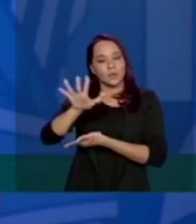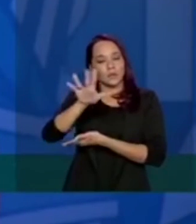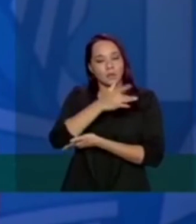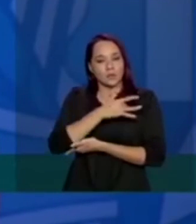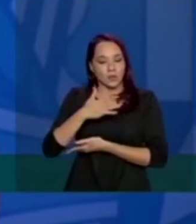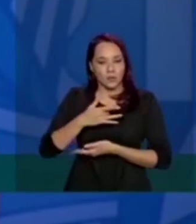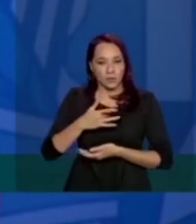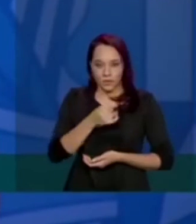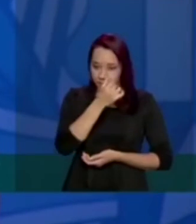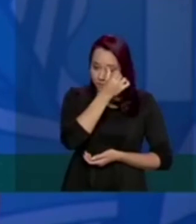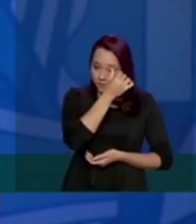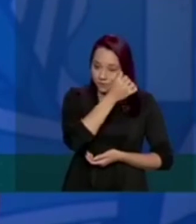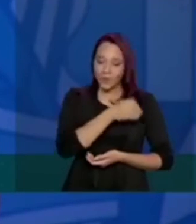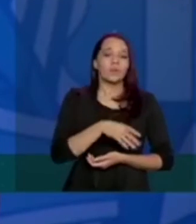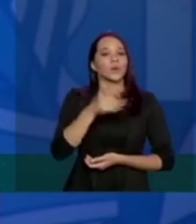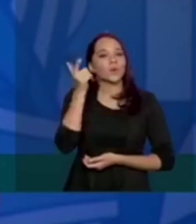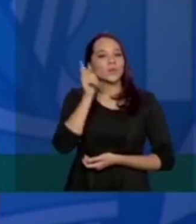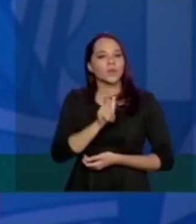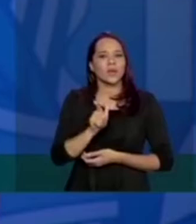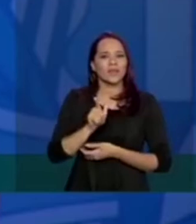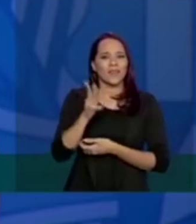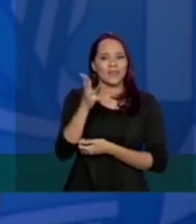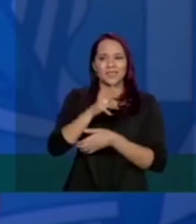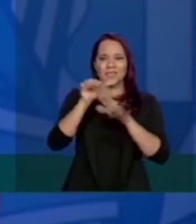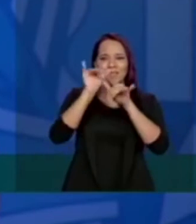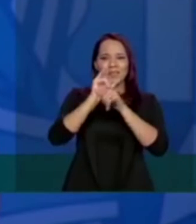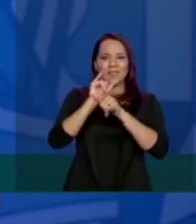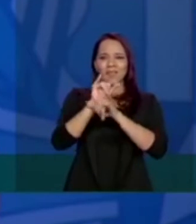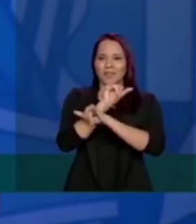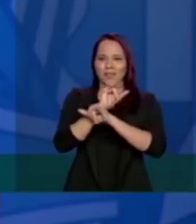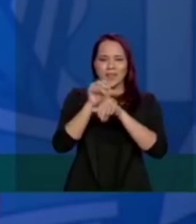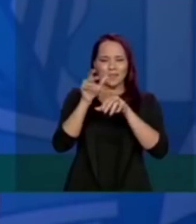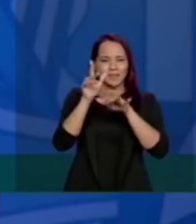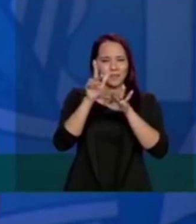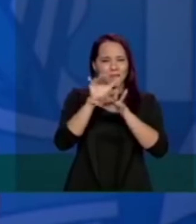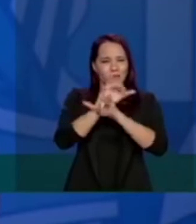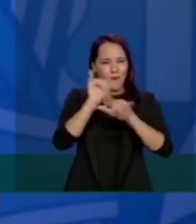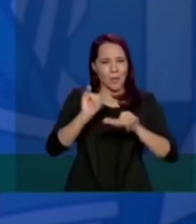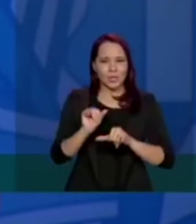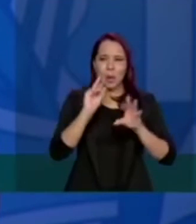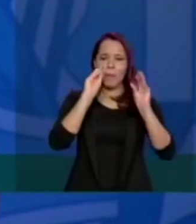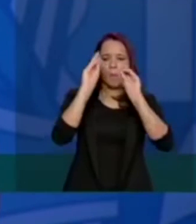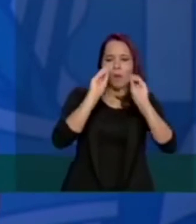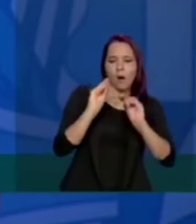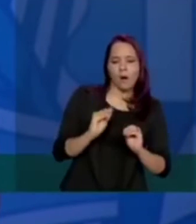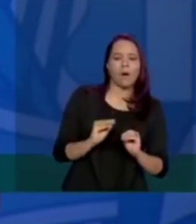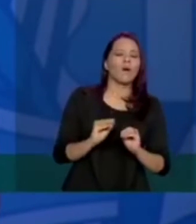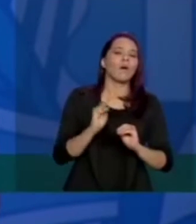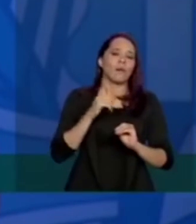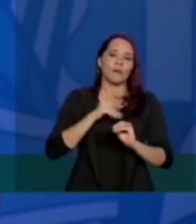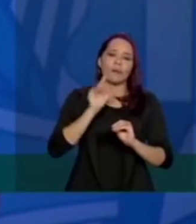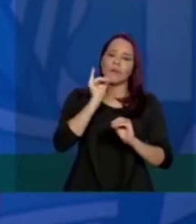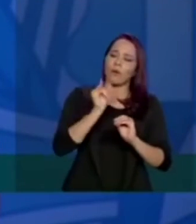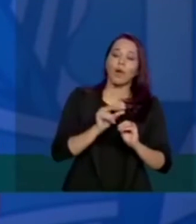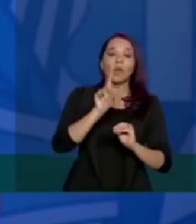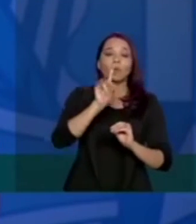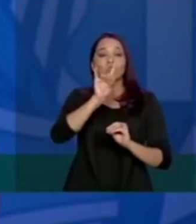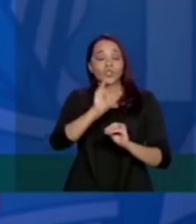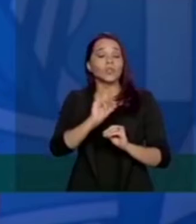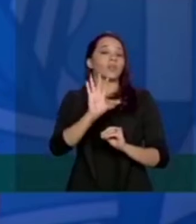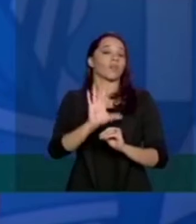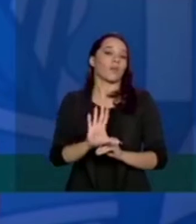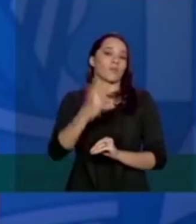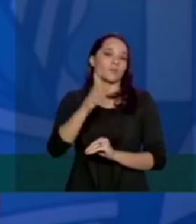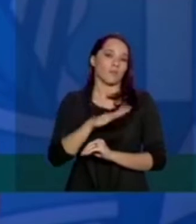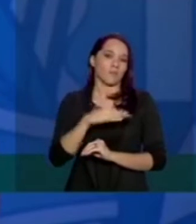para que nós consigamos alimentar essa base de dados e trabalharmos com o dato relativo à ocorrência do óbito e